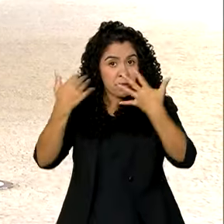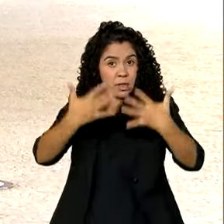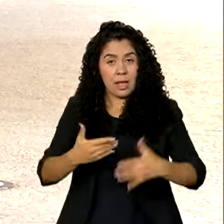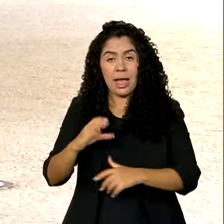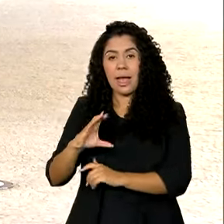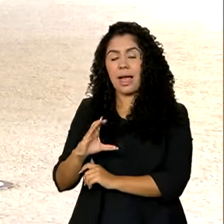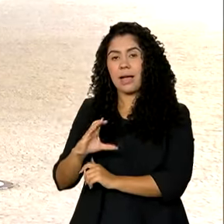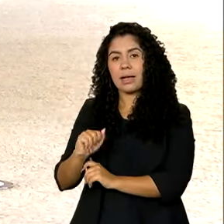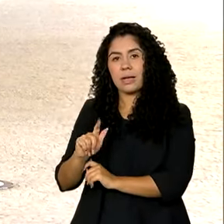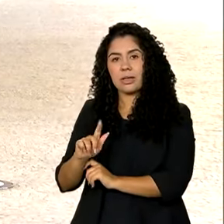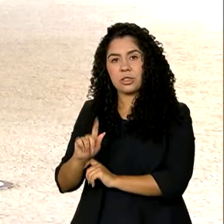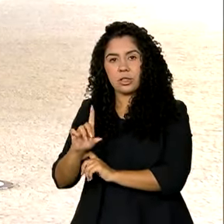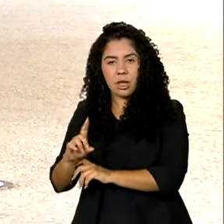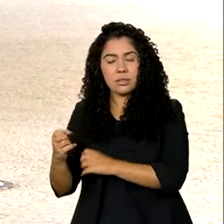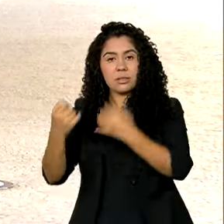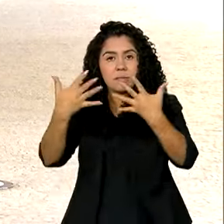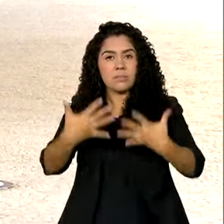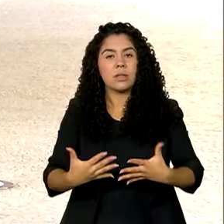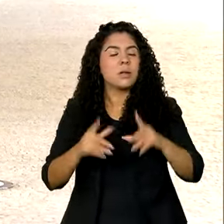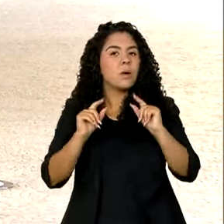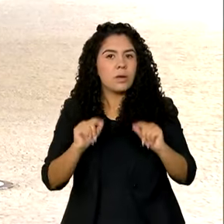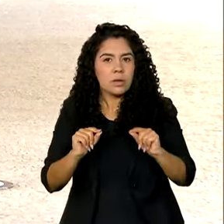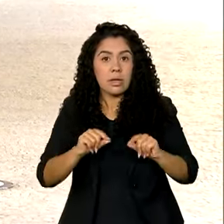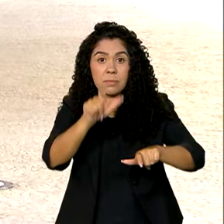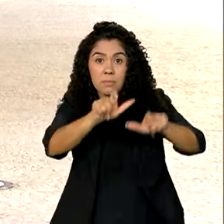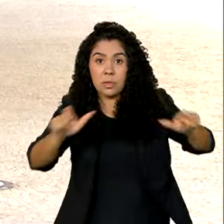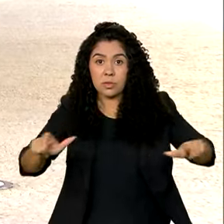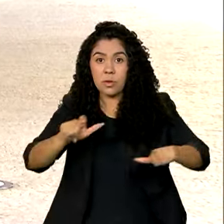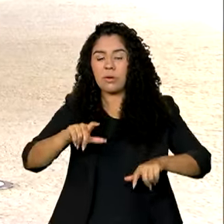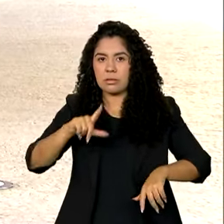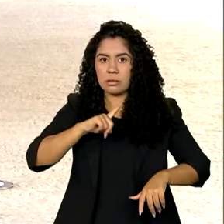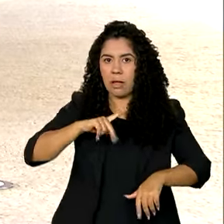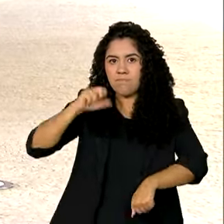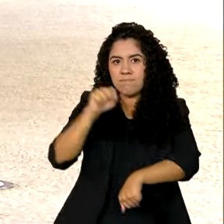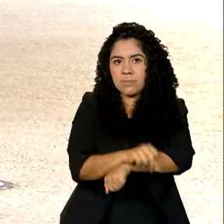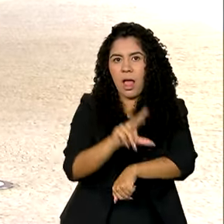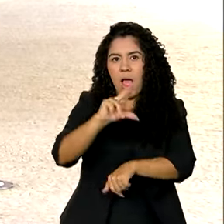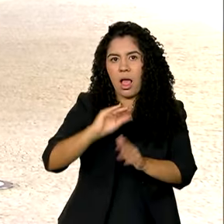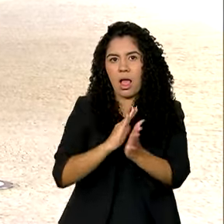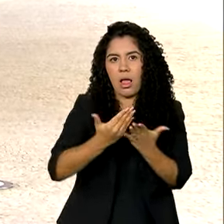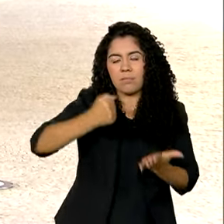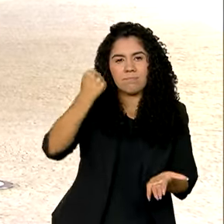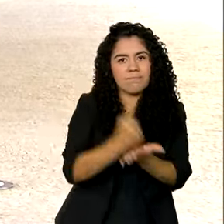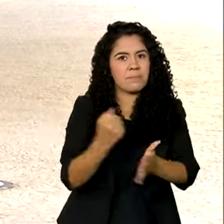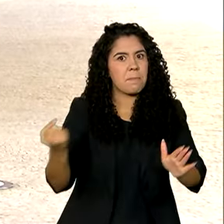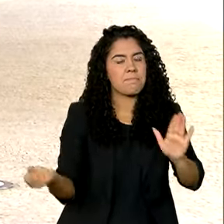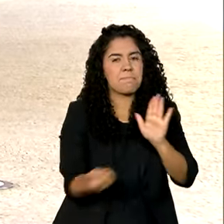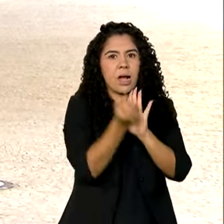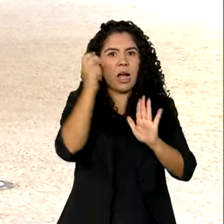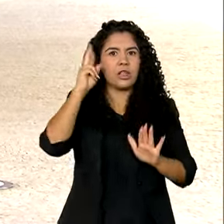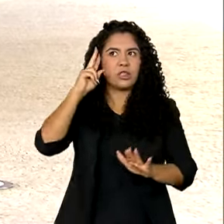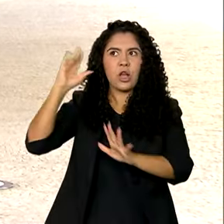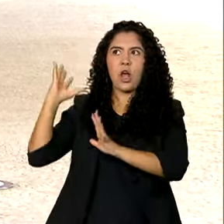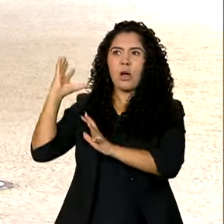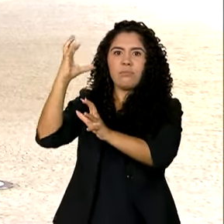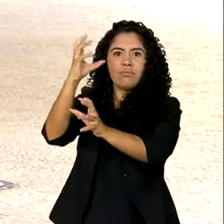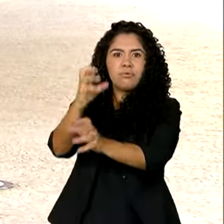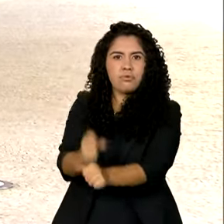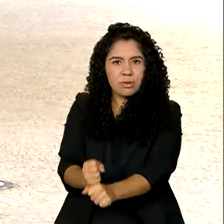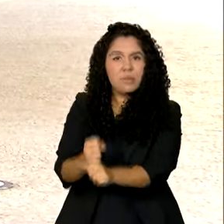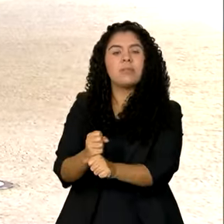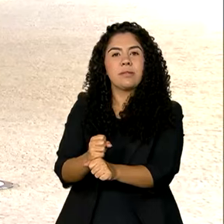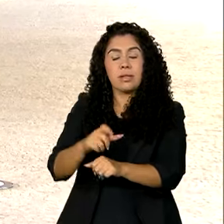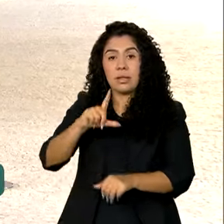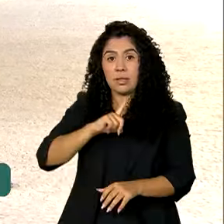de pessoas trabalhando com carteira assinada no país é o maior da série histórica e supera 47